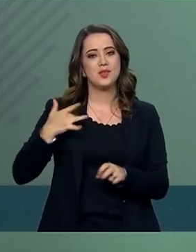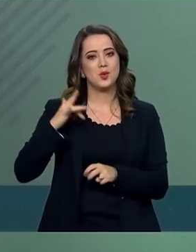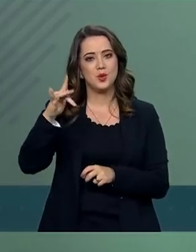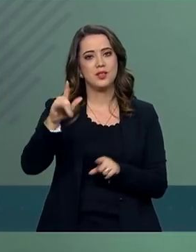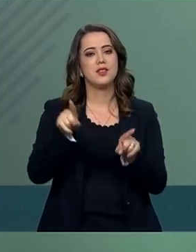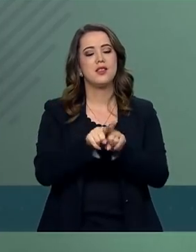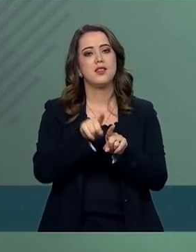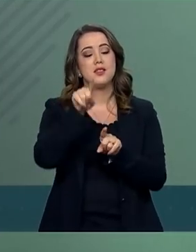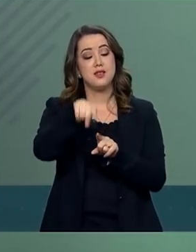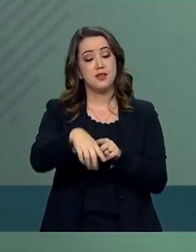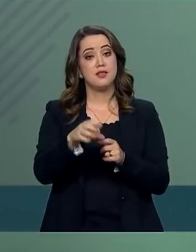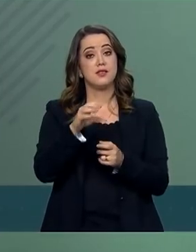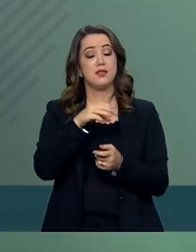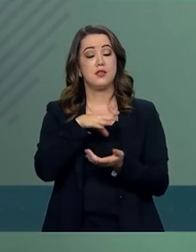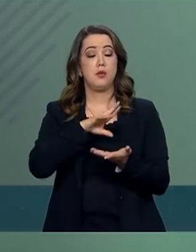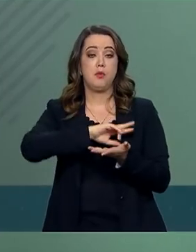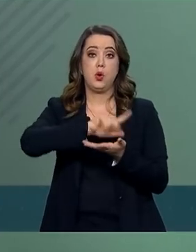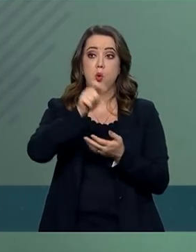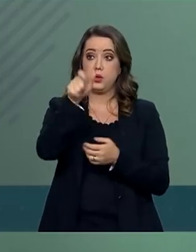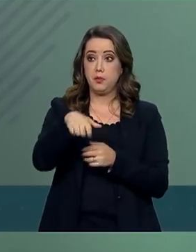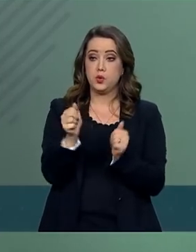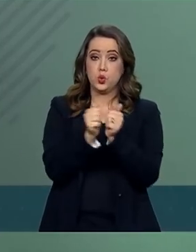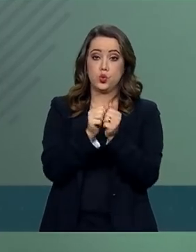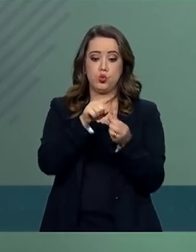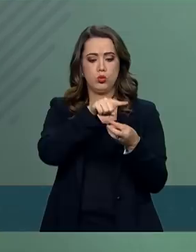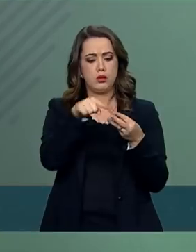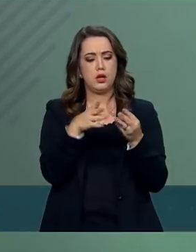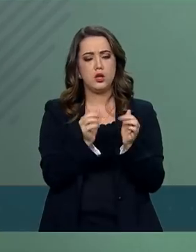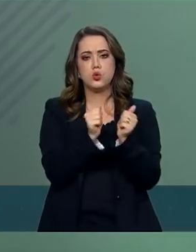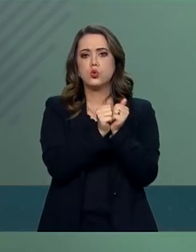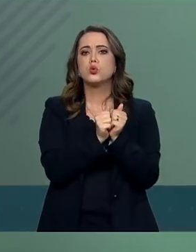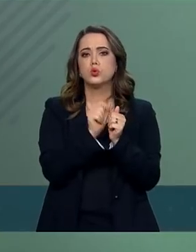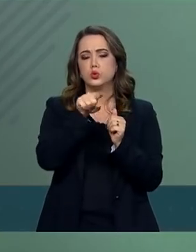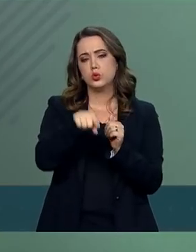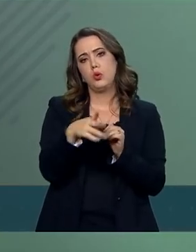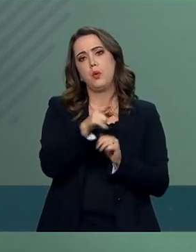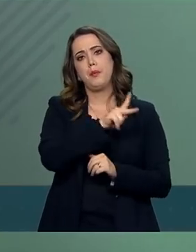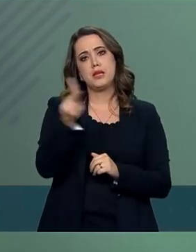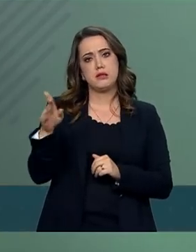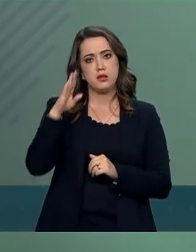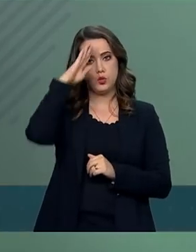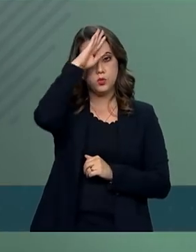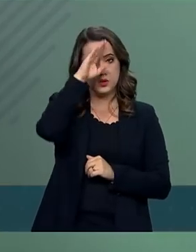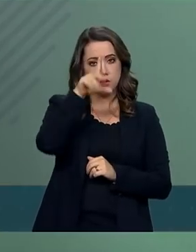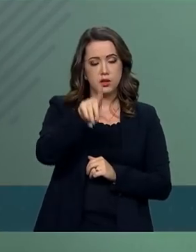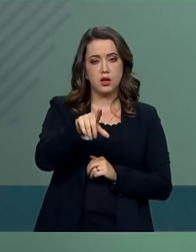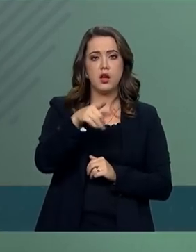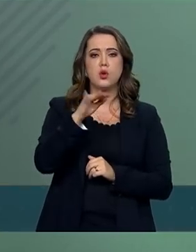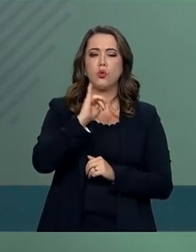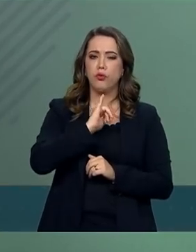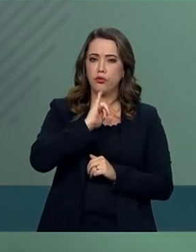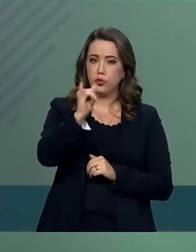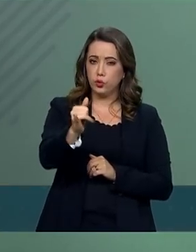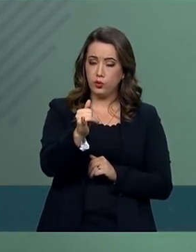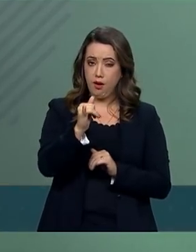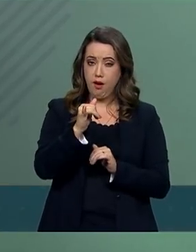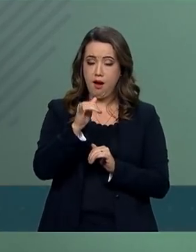estão analisando e a decisão, assim que proferida pelo nosso presidente, estará à disposição de vocês.